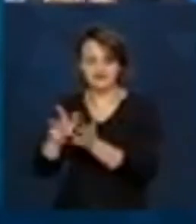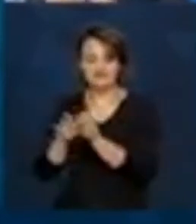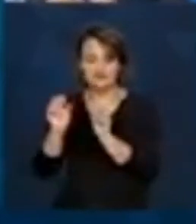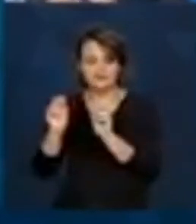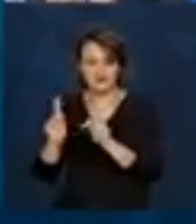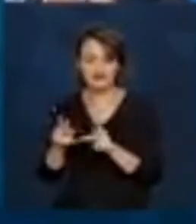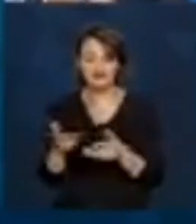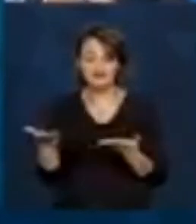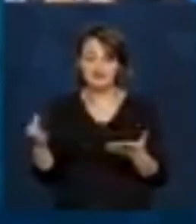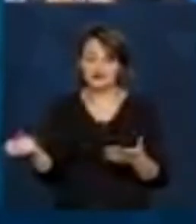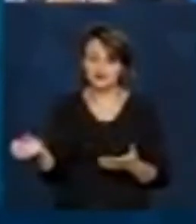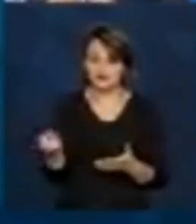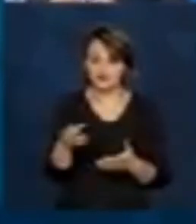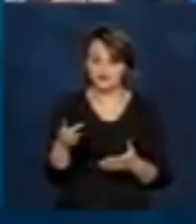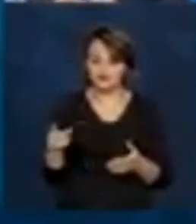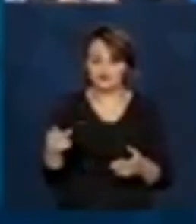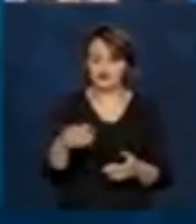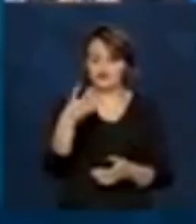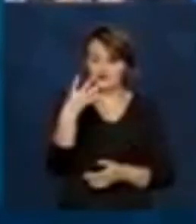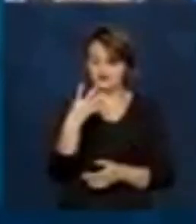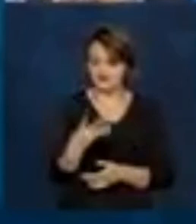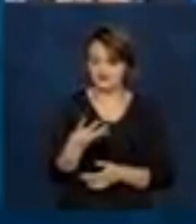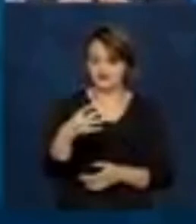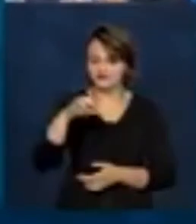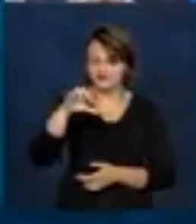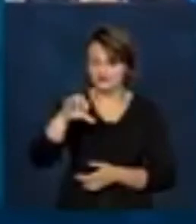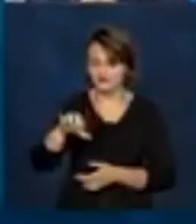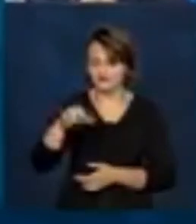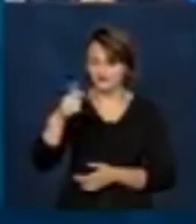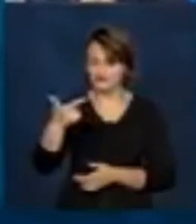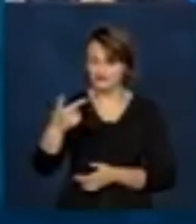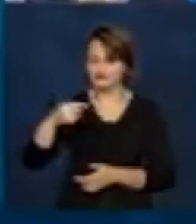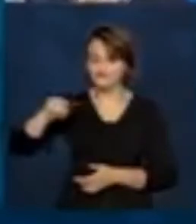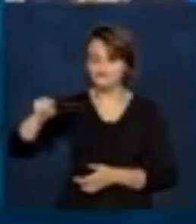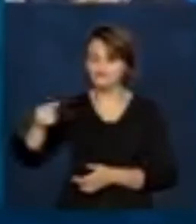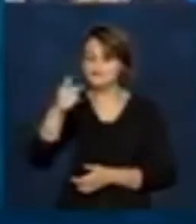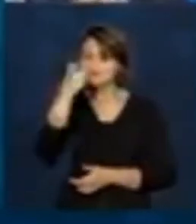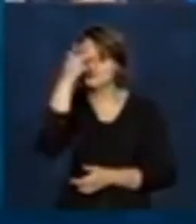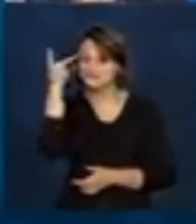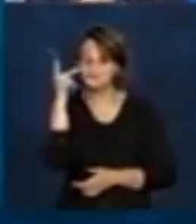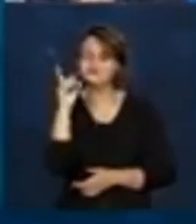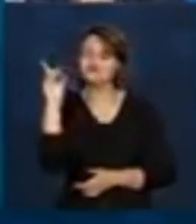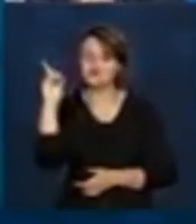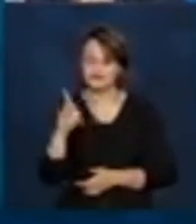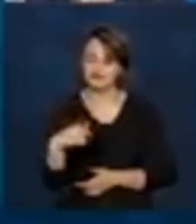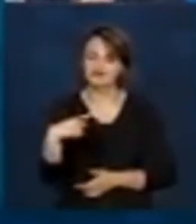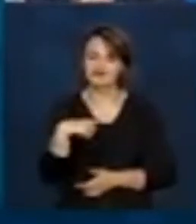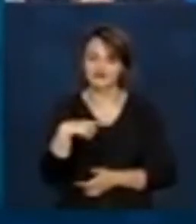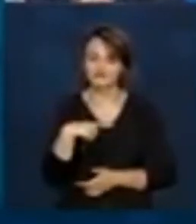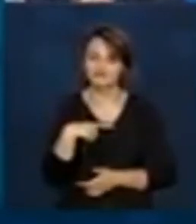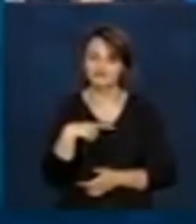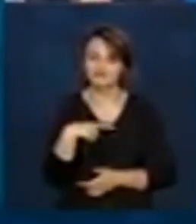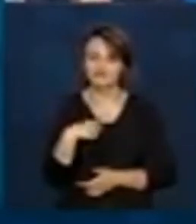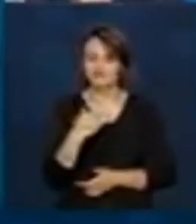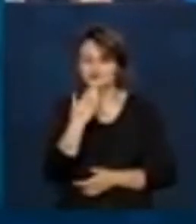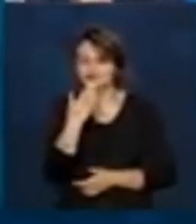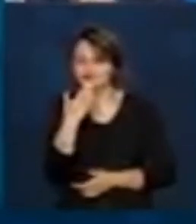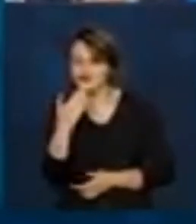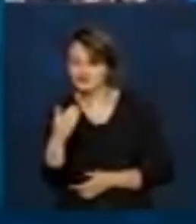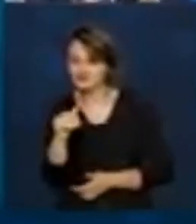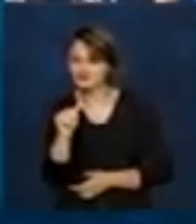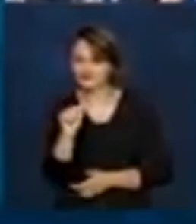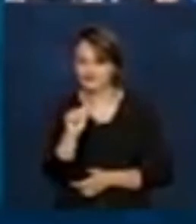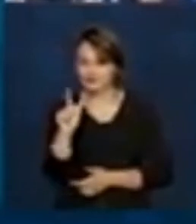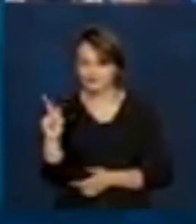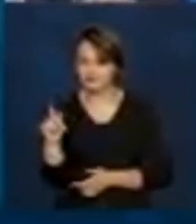492 mil pessoas que fizeram a contestação pelo aplicativo da